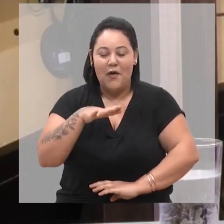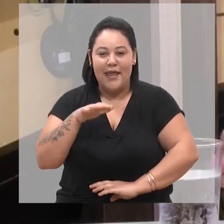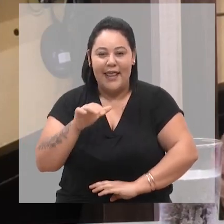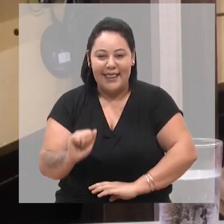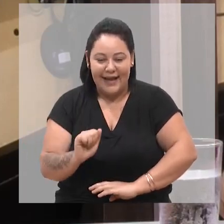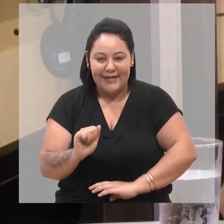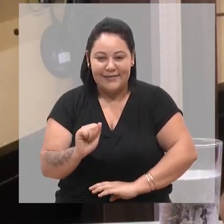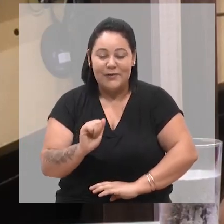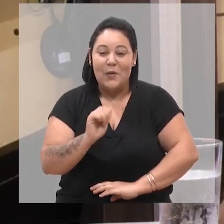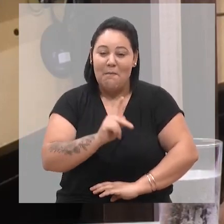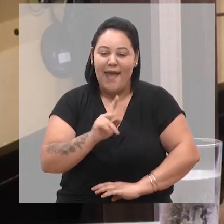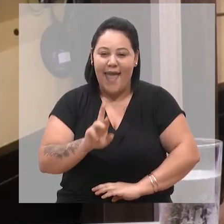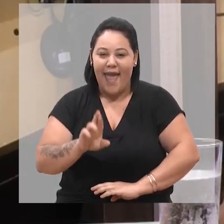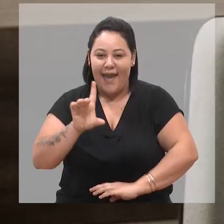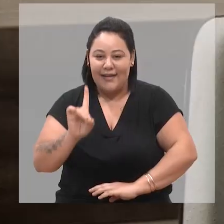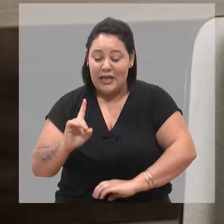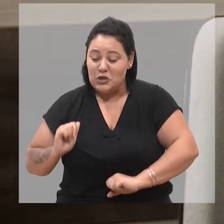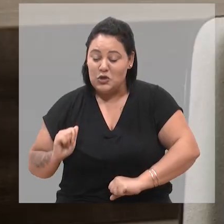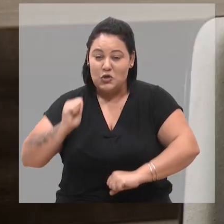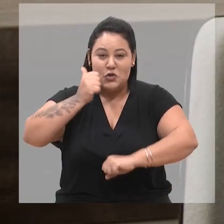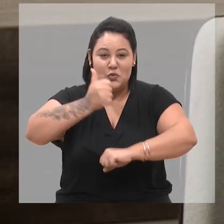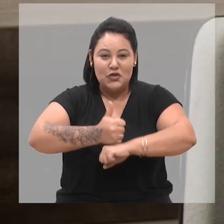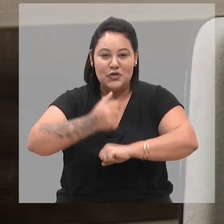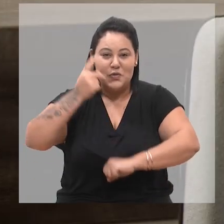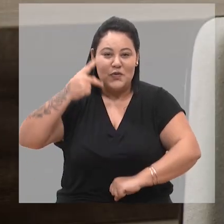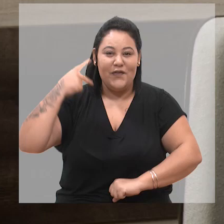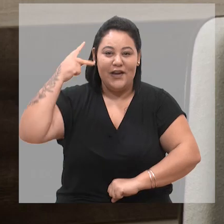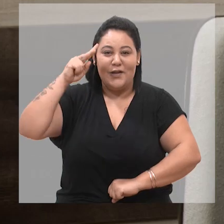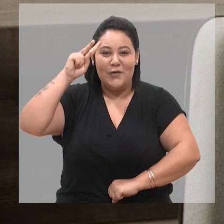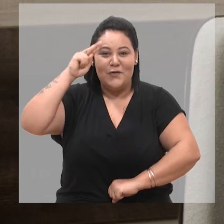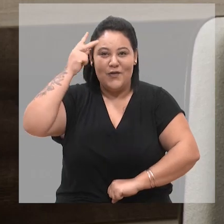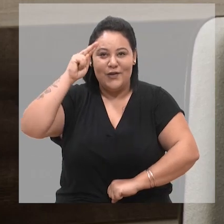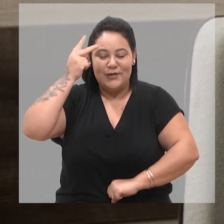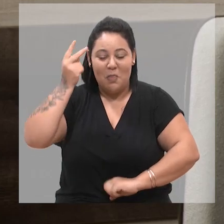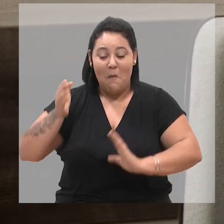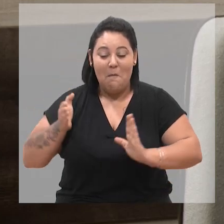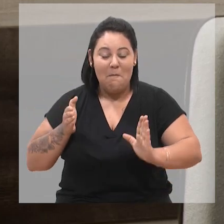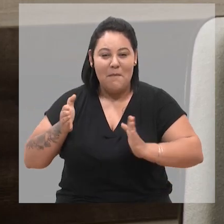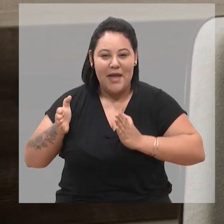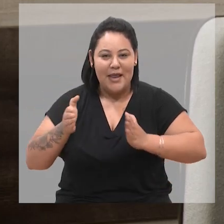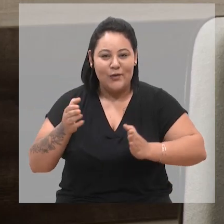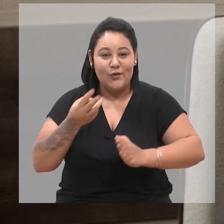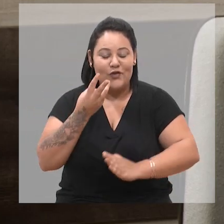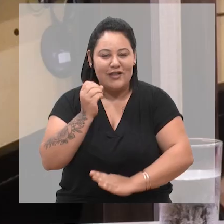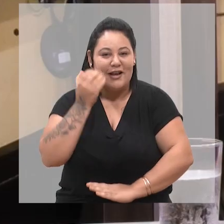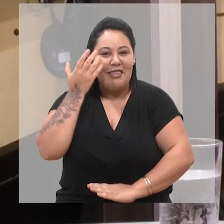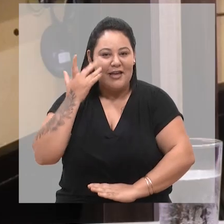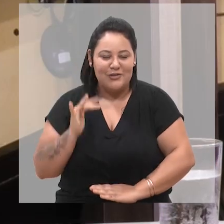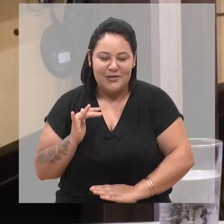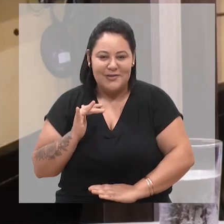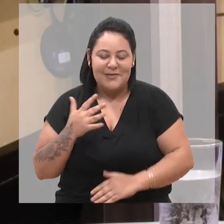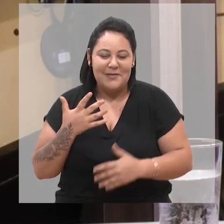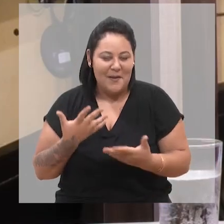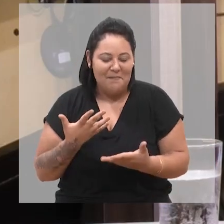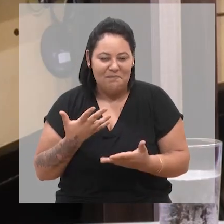substitui o vereador licenciado Velocino ex, nesse período, então, de 30 dias, basicamente pegando o decorrer